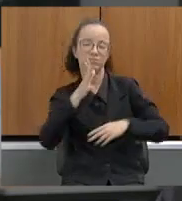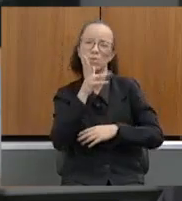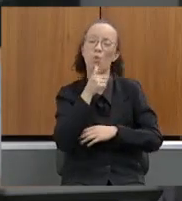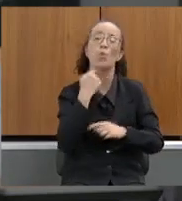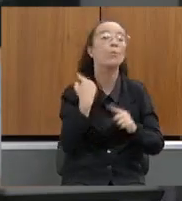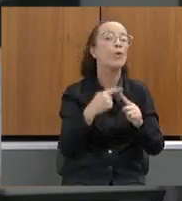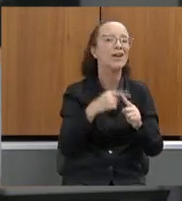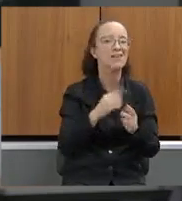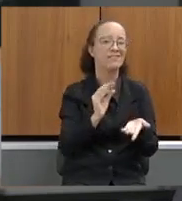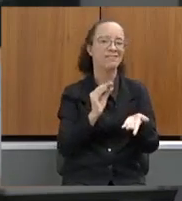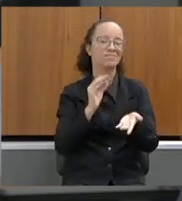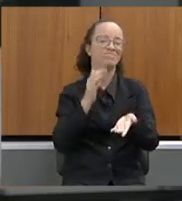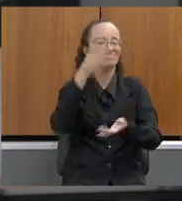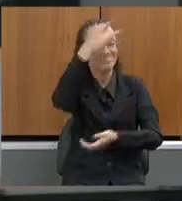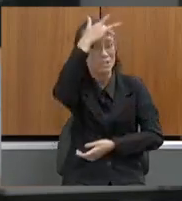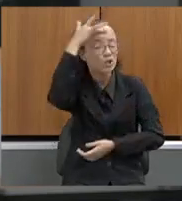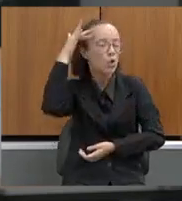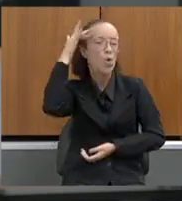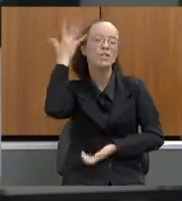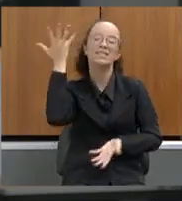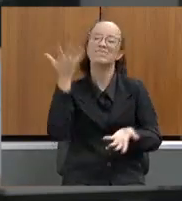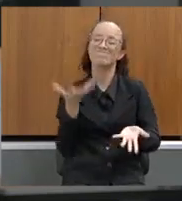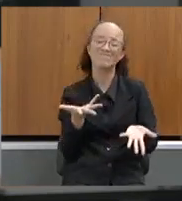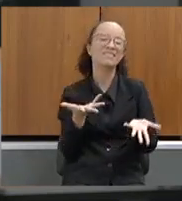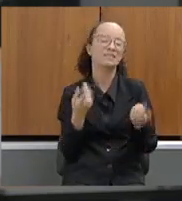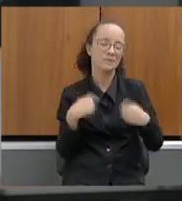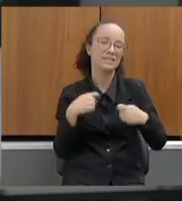falta de pessoal. A Sopran é super